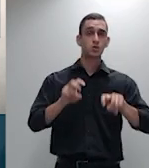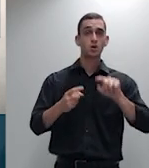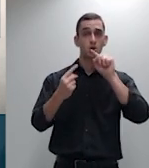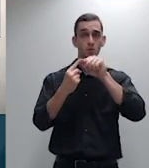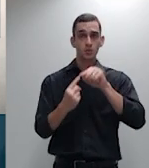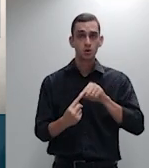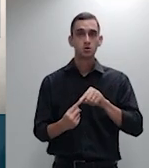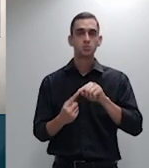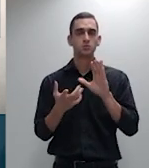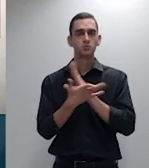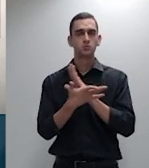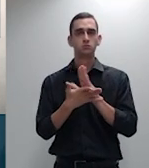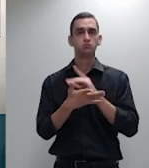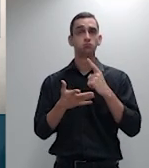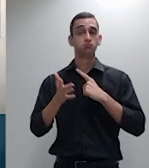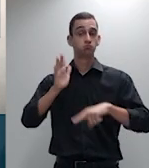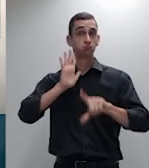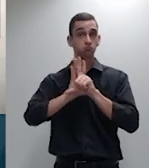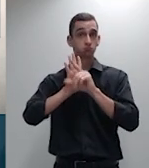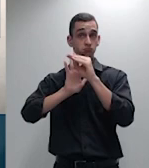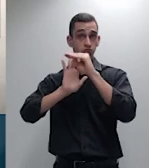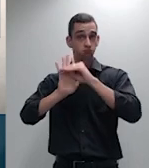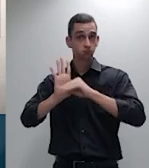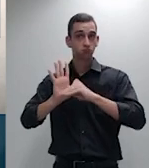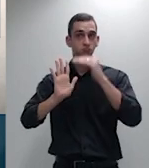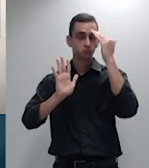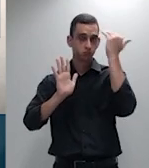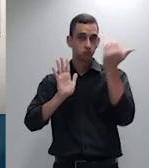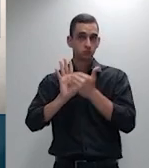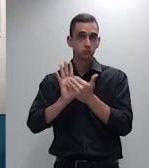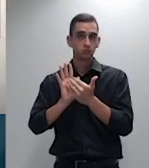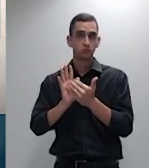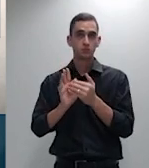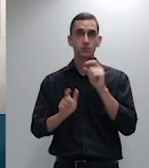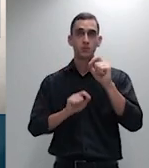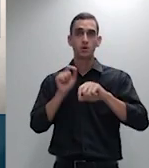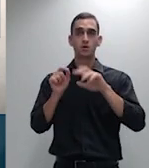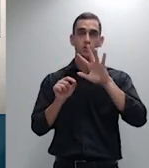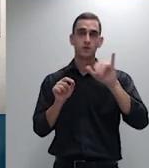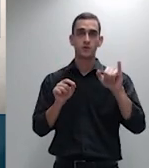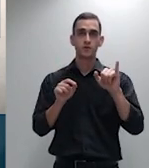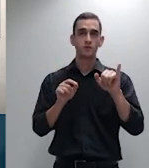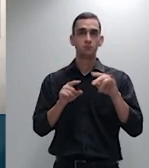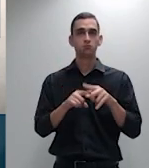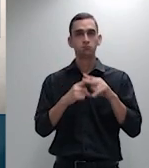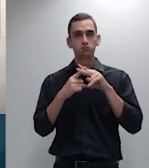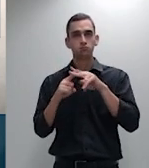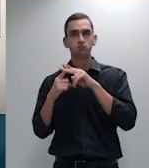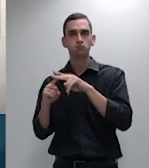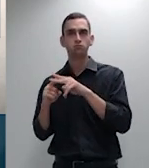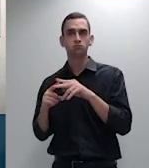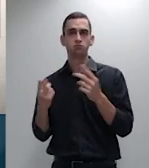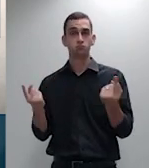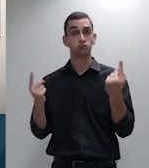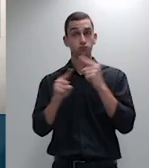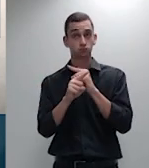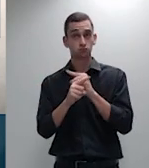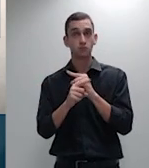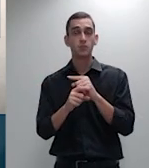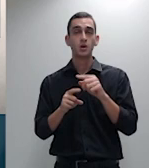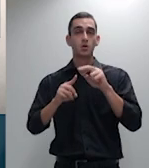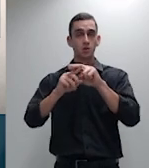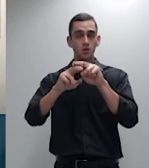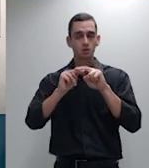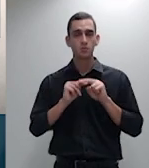dispositivo legal que supostamente melhor resolveria a controvérsia portanto é indispensável que a questão induzida na ação recisória tenha sido objeto